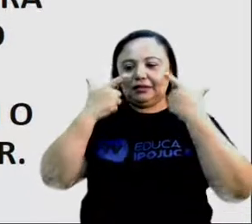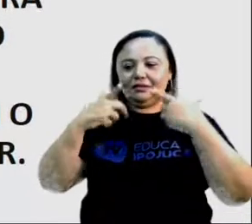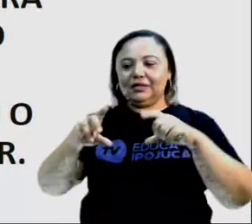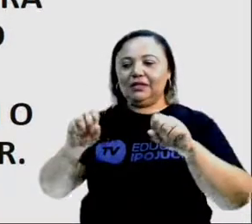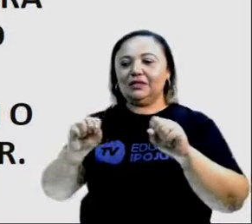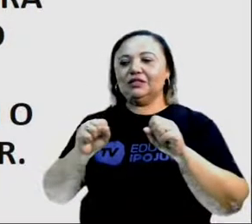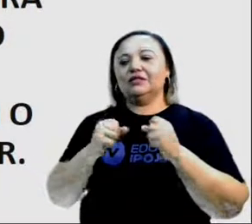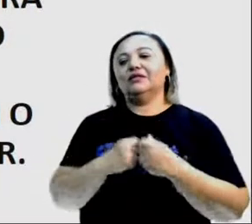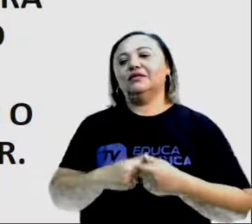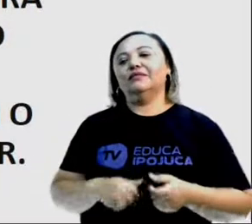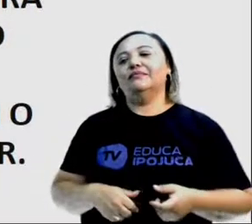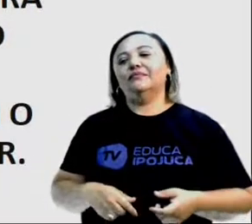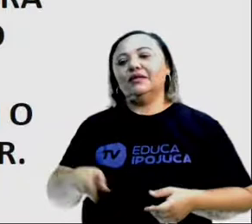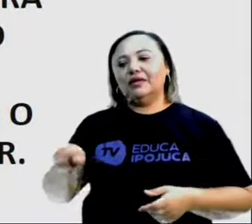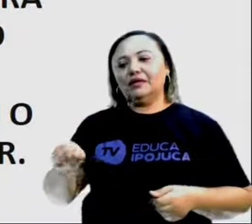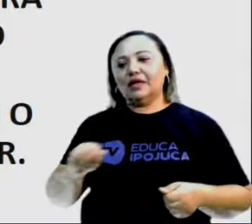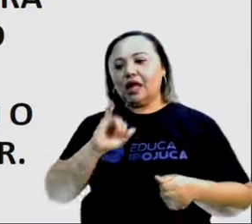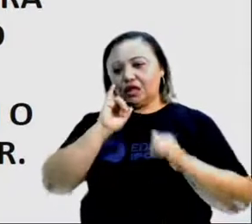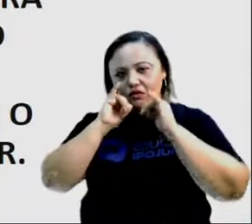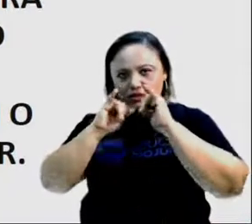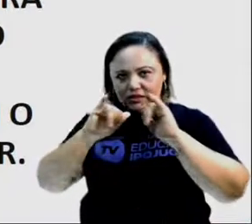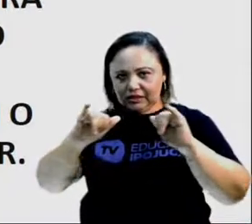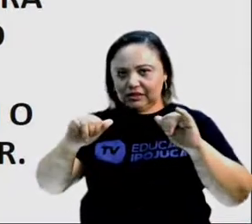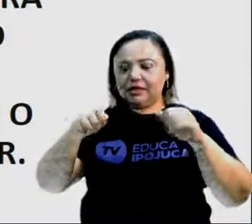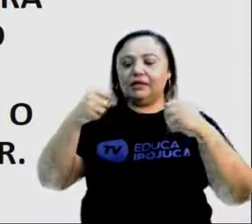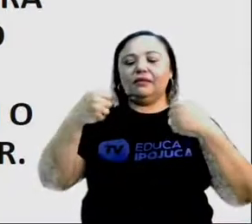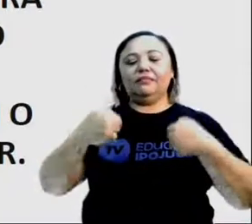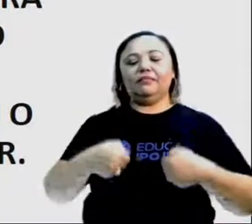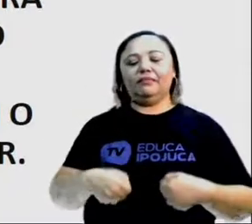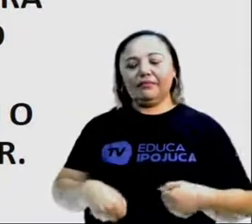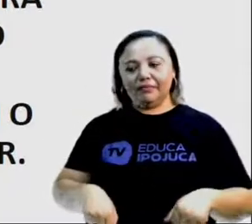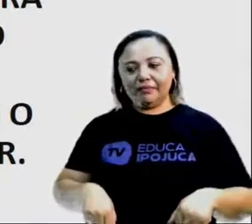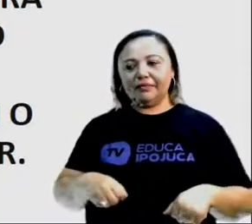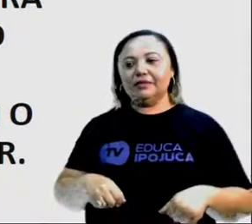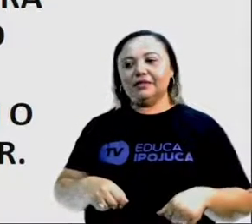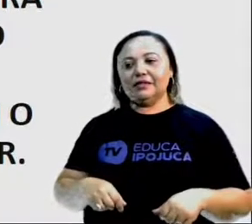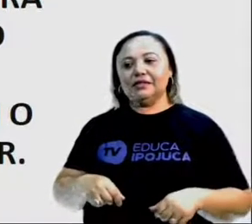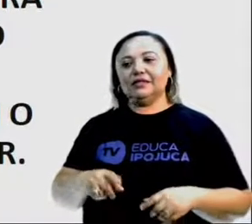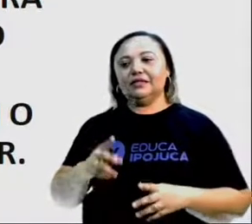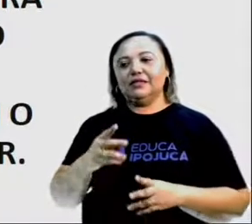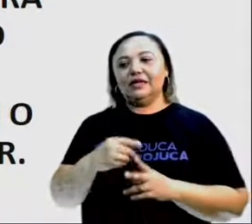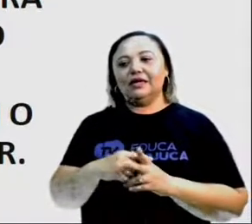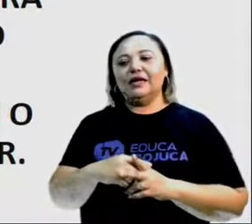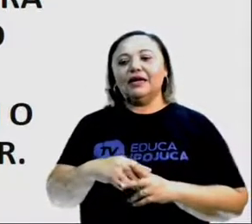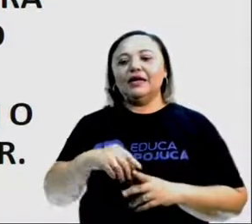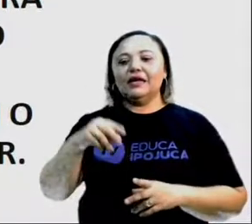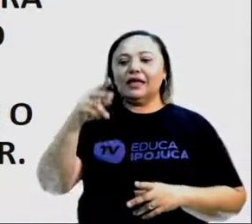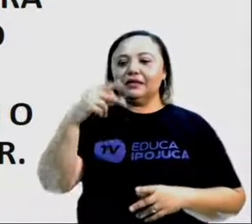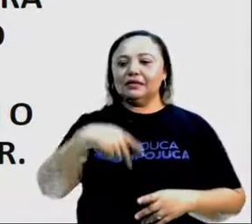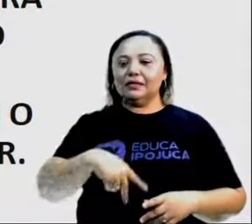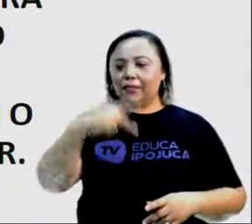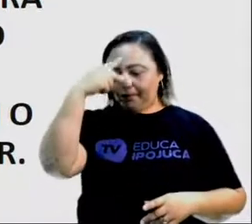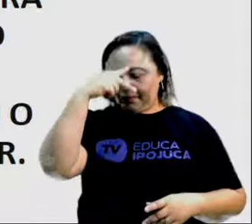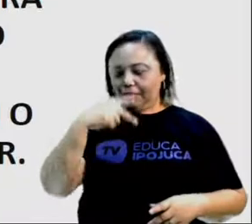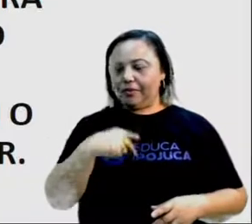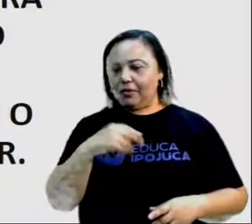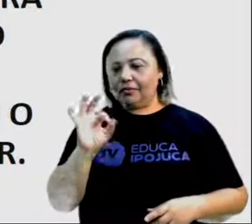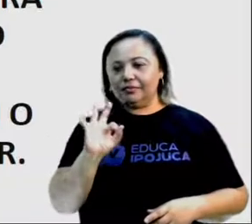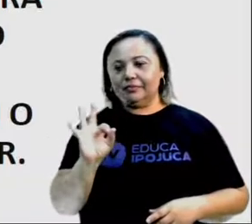tem que ser imparcial. Já a reportagem, ela pode ter os dois traços. Ela é produzida